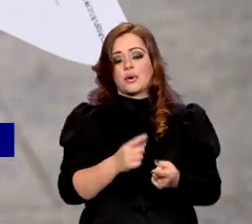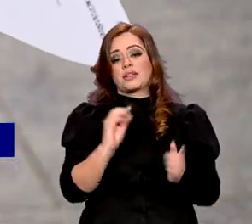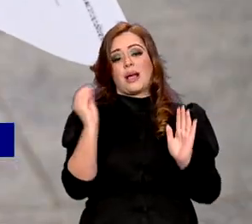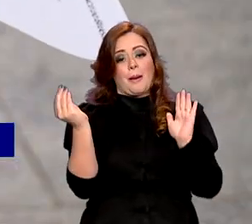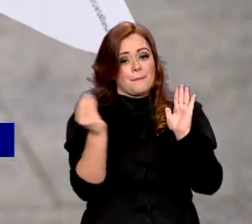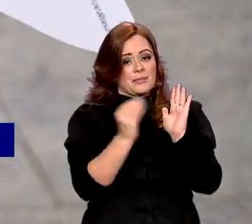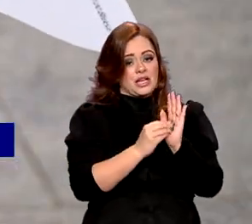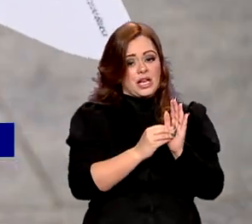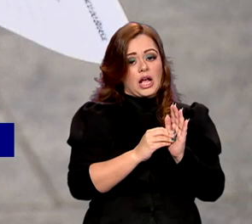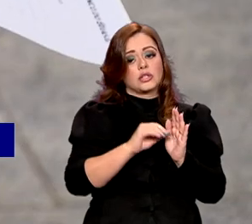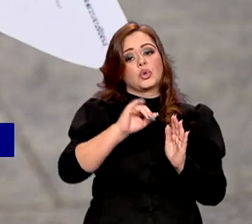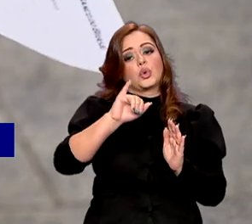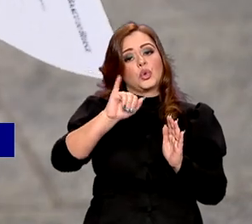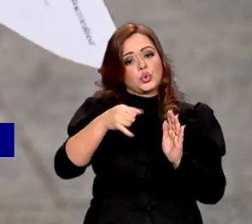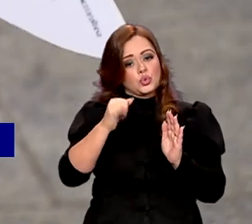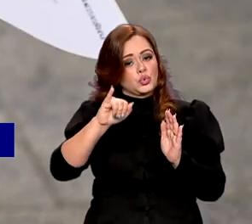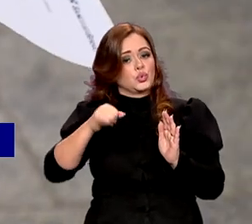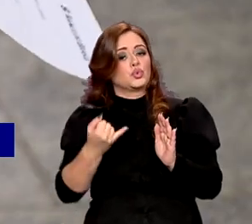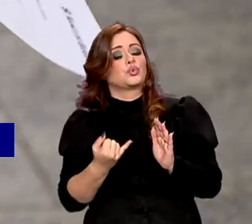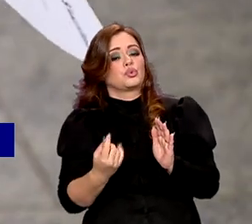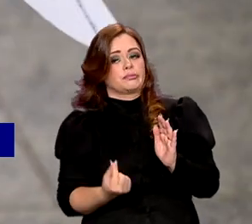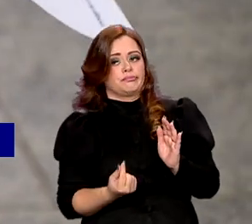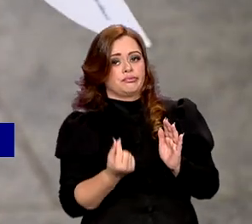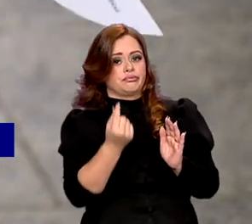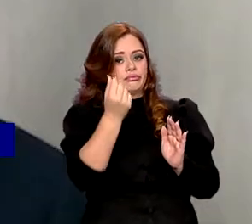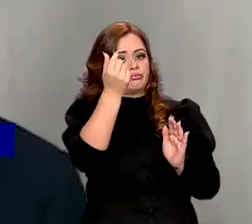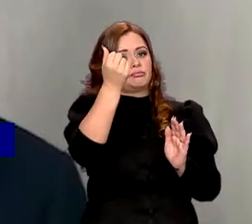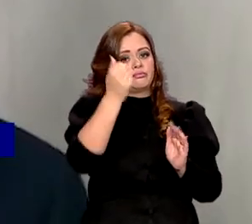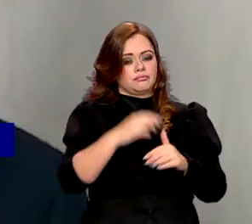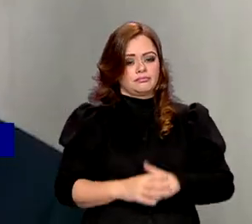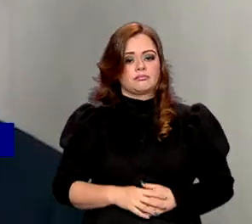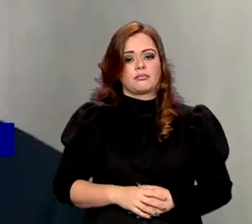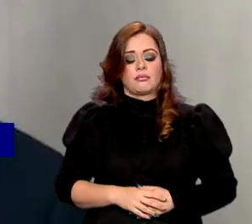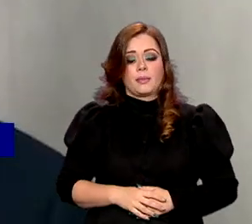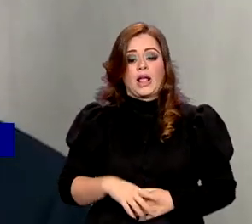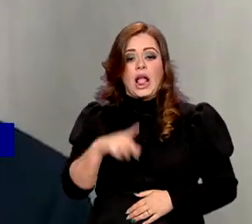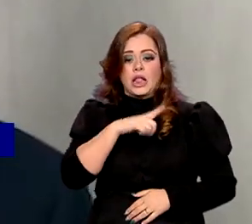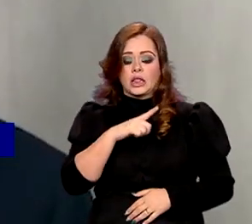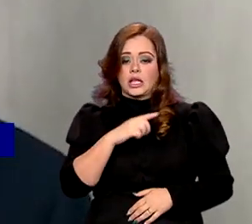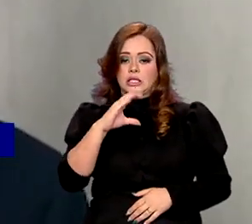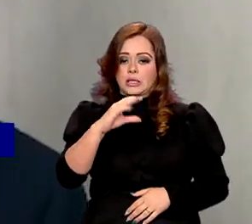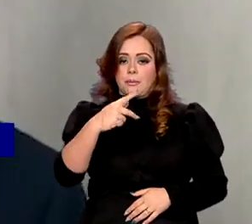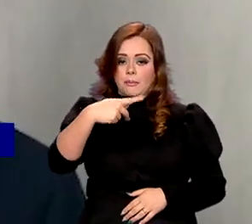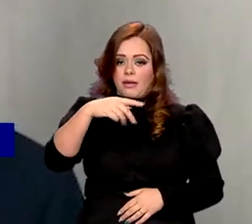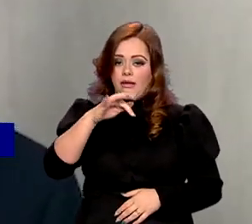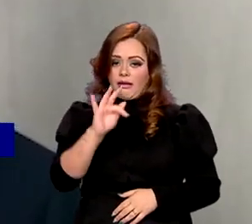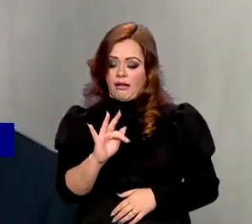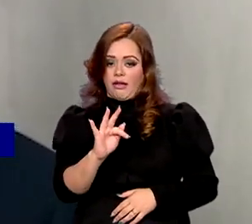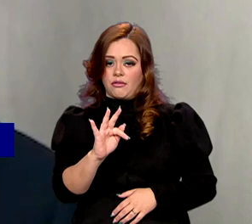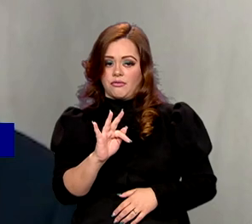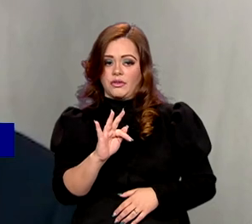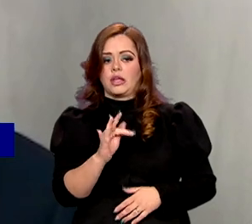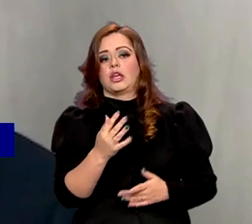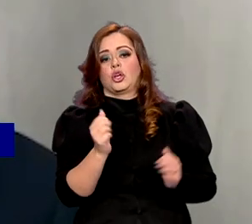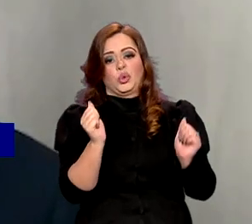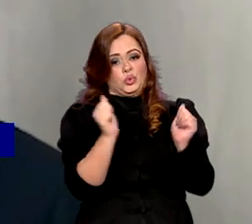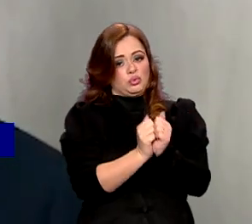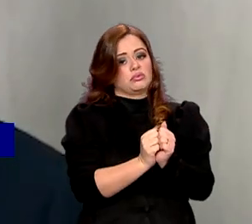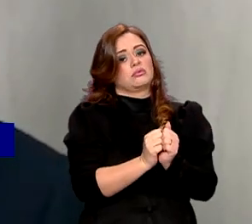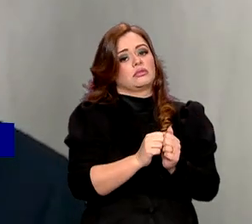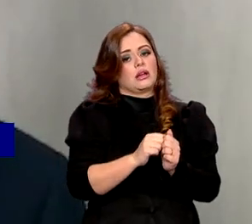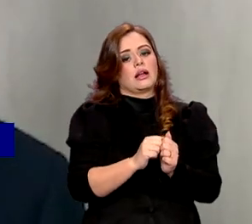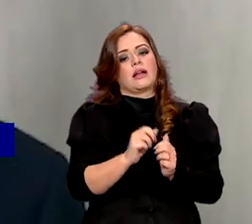aplicados juros de mora com base na taxa Selic. Ter um CPF na situação de pendência com a Receita Federal